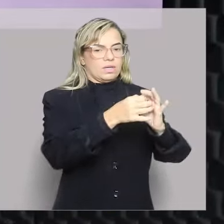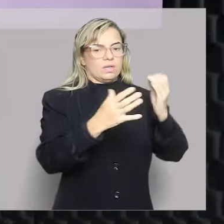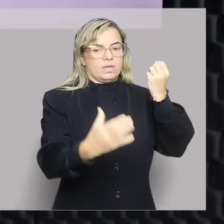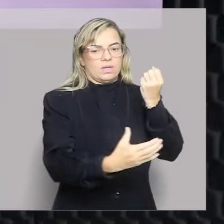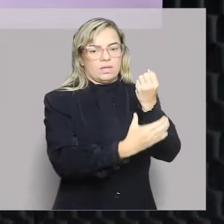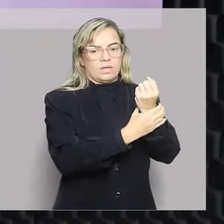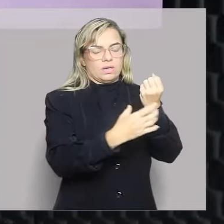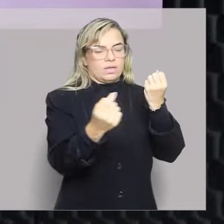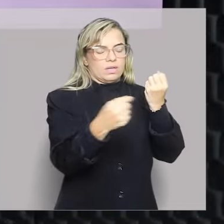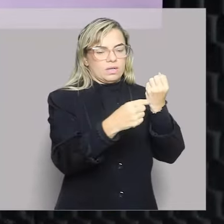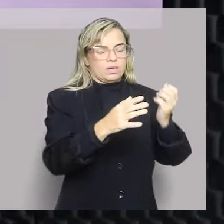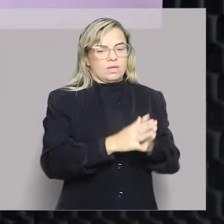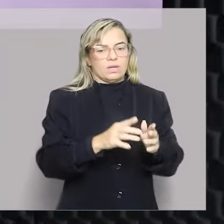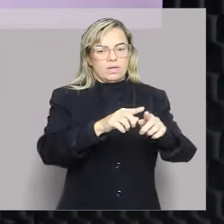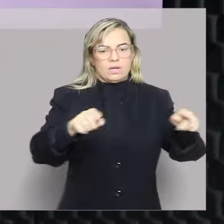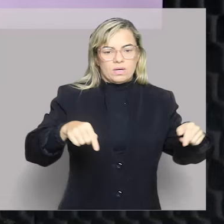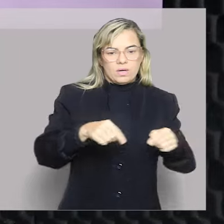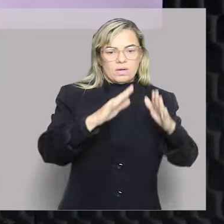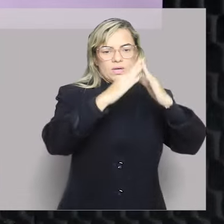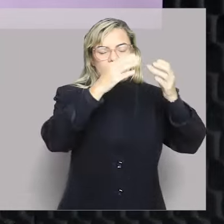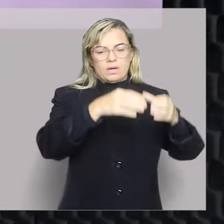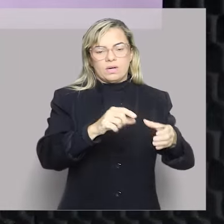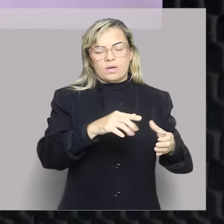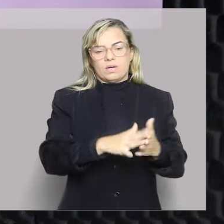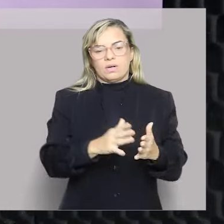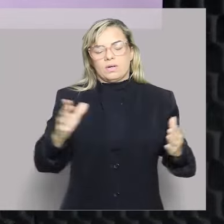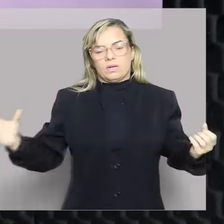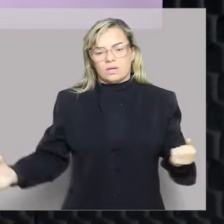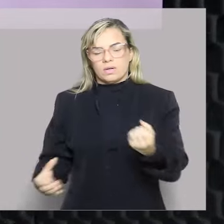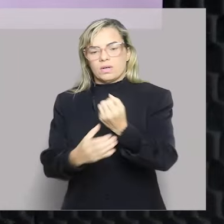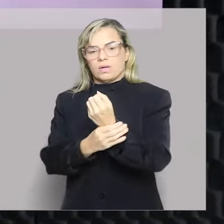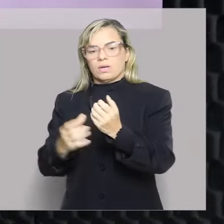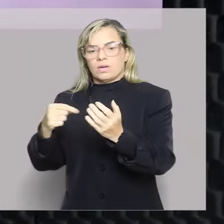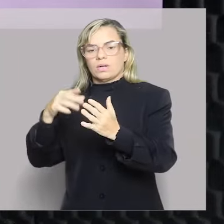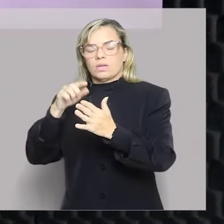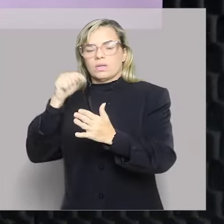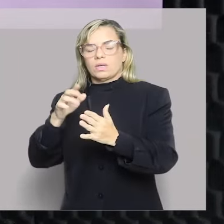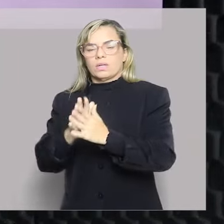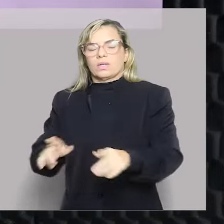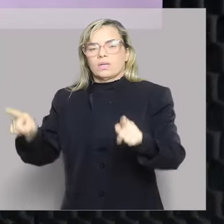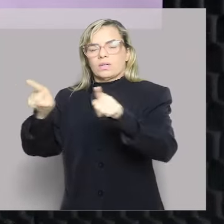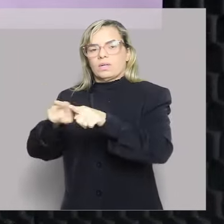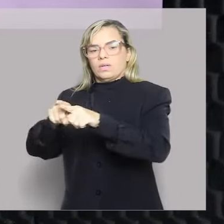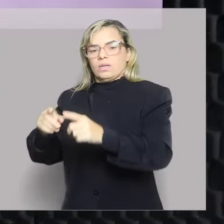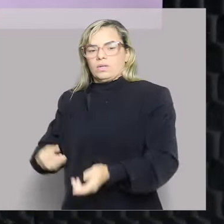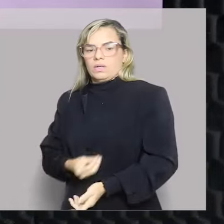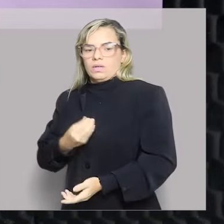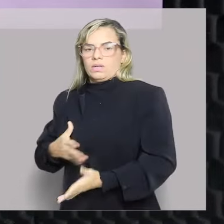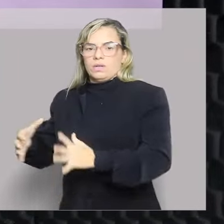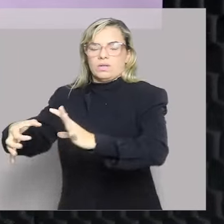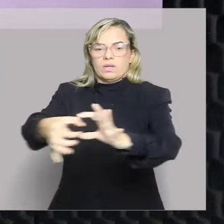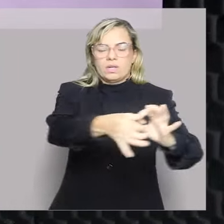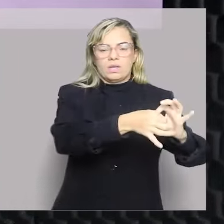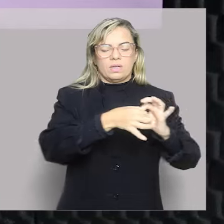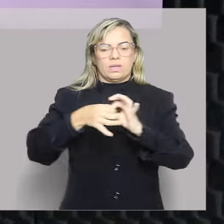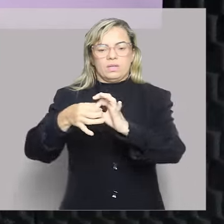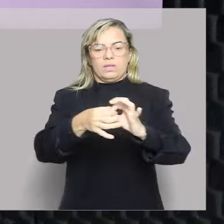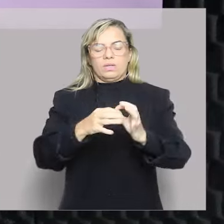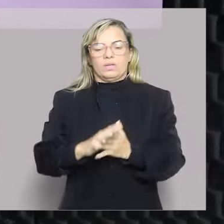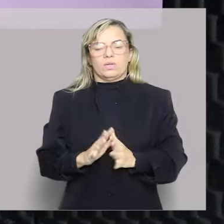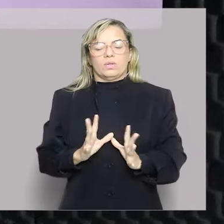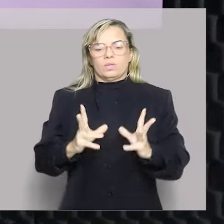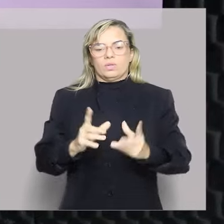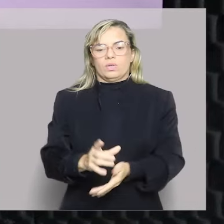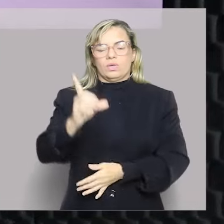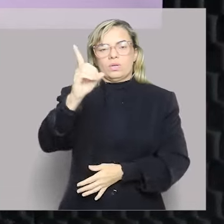O meu direito à propriedade depende do direito à segurança, que depende do direito à vida. É tudo interconectado. Meu